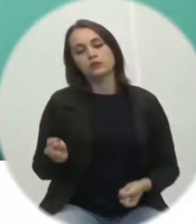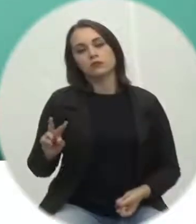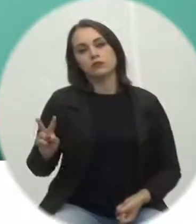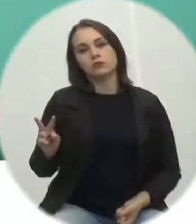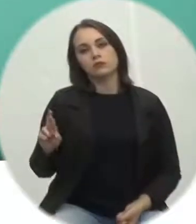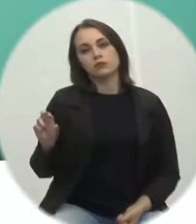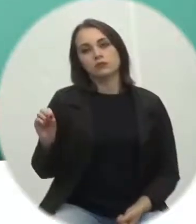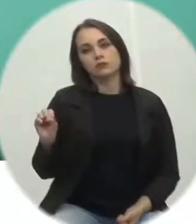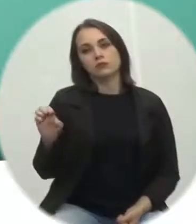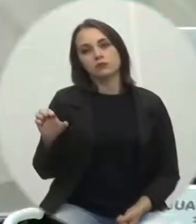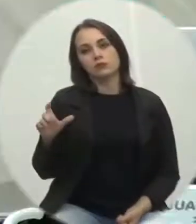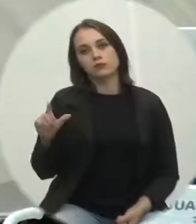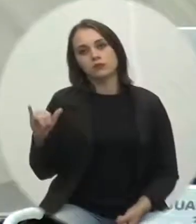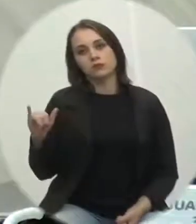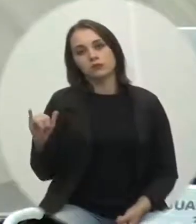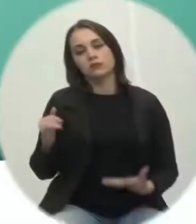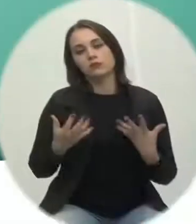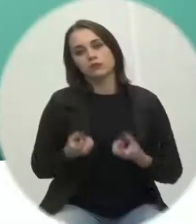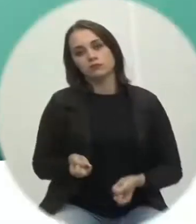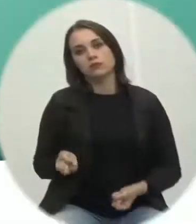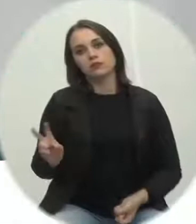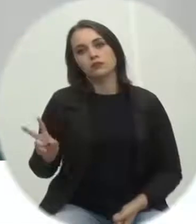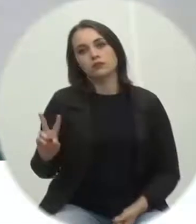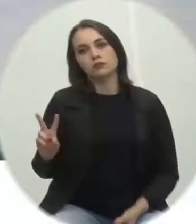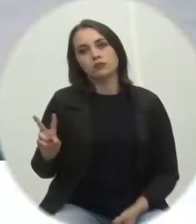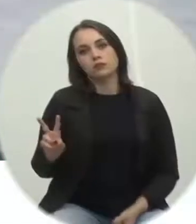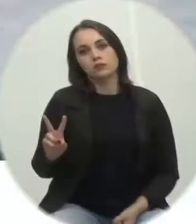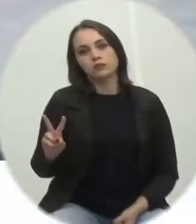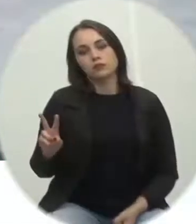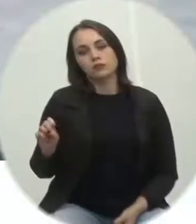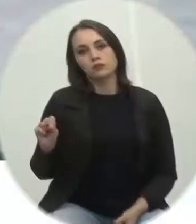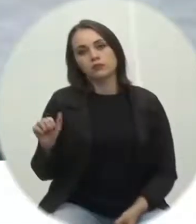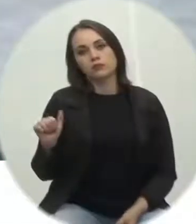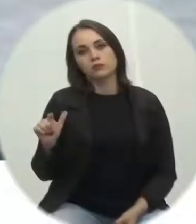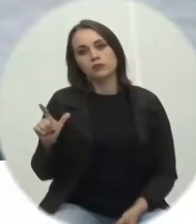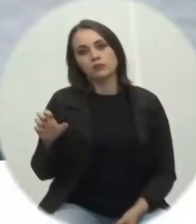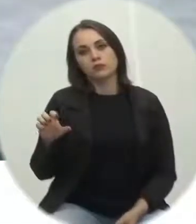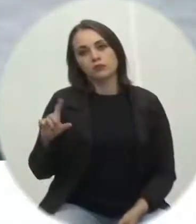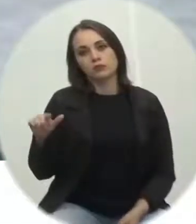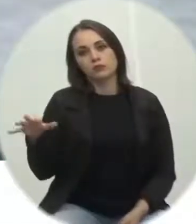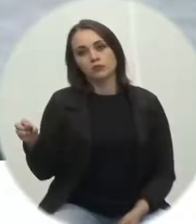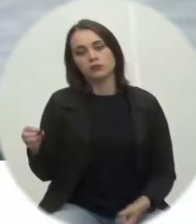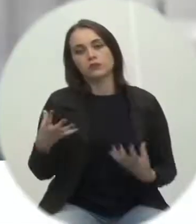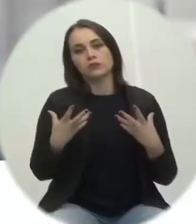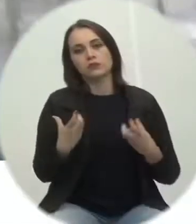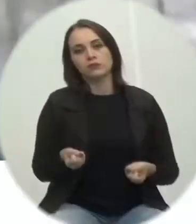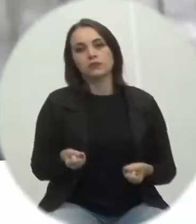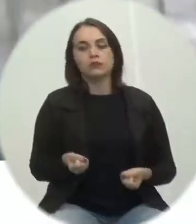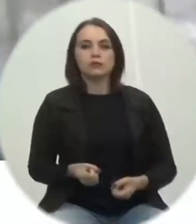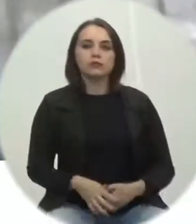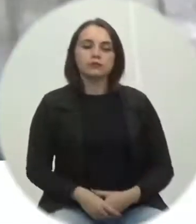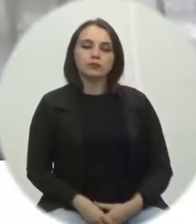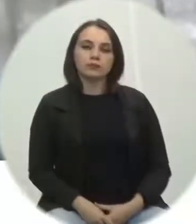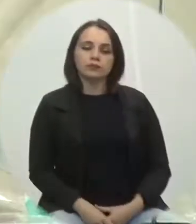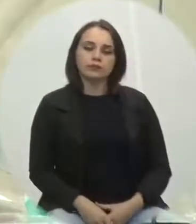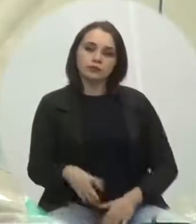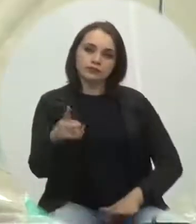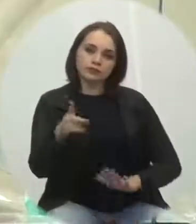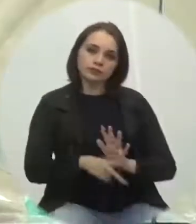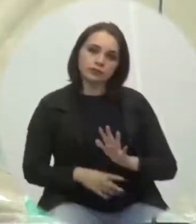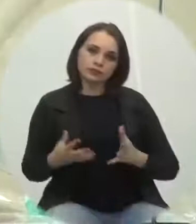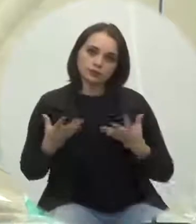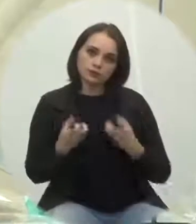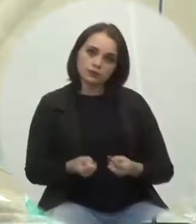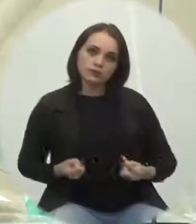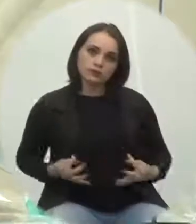vereadora Roseli De Luca. A favor. A favor, vereador Salésio Lima. A favor, presidente. O projeto foi aprovado